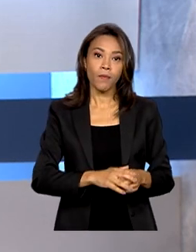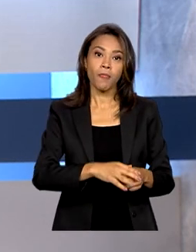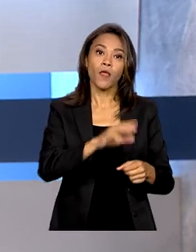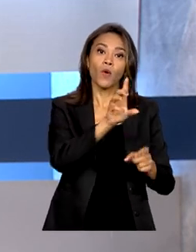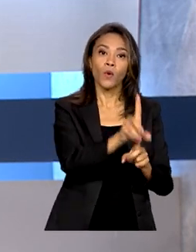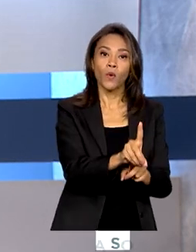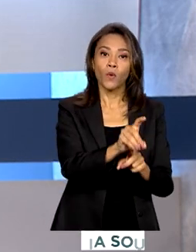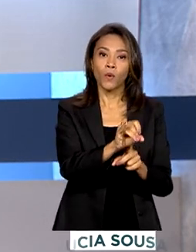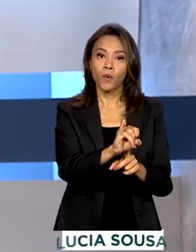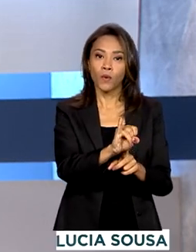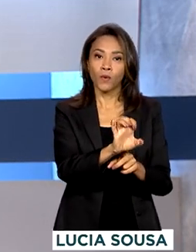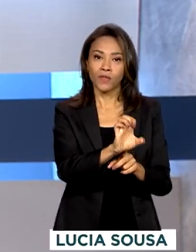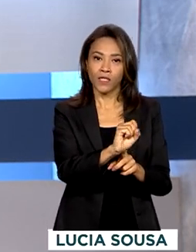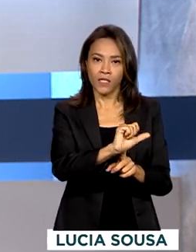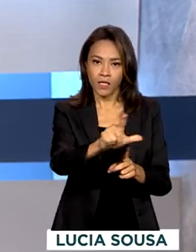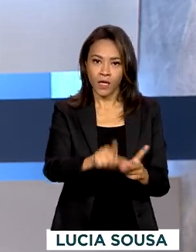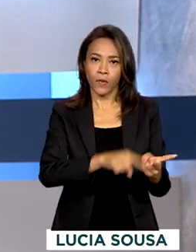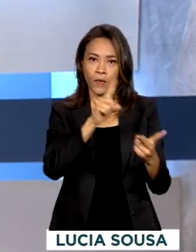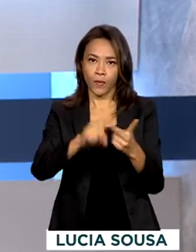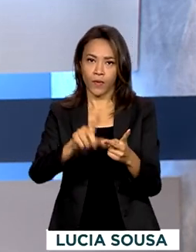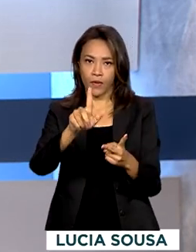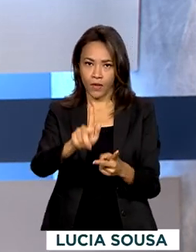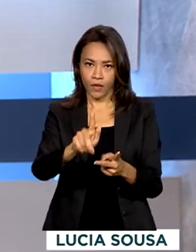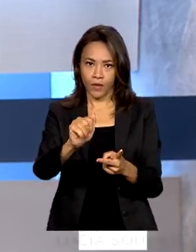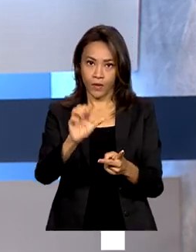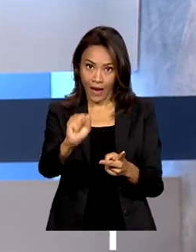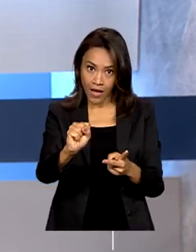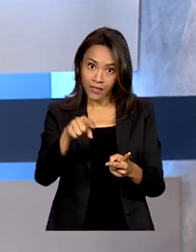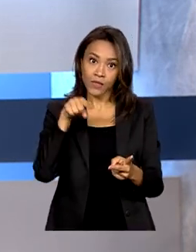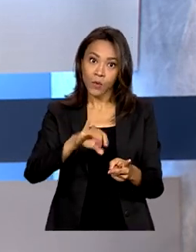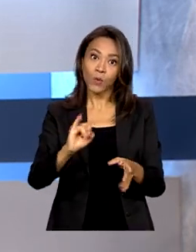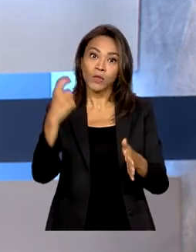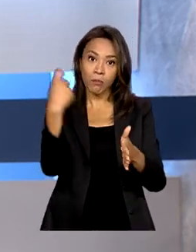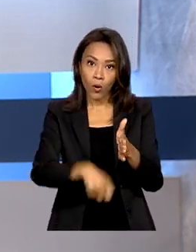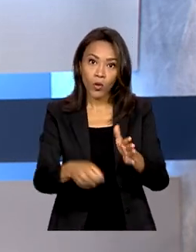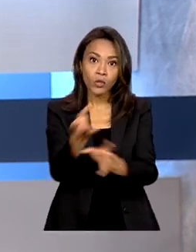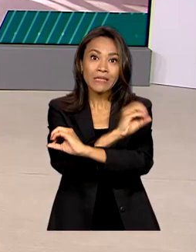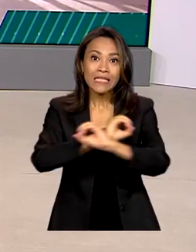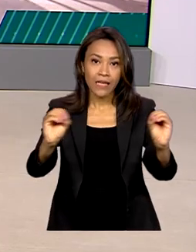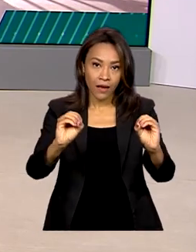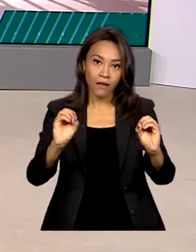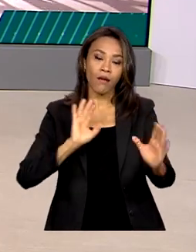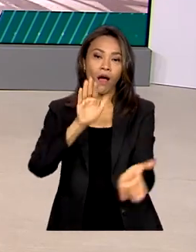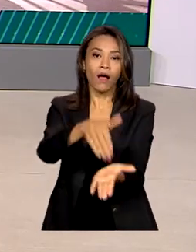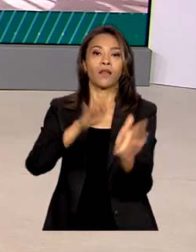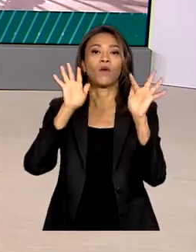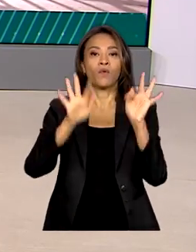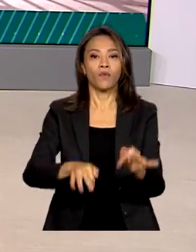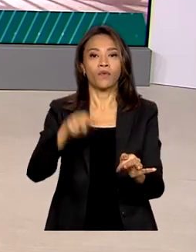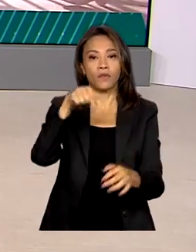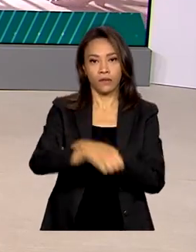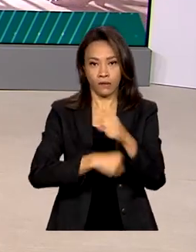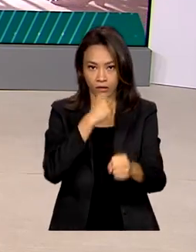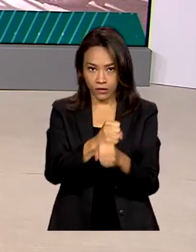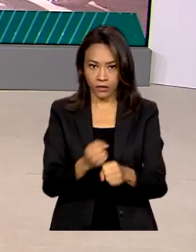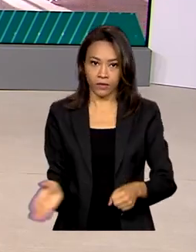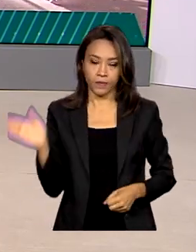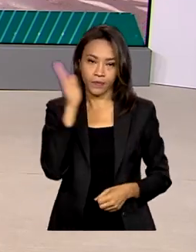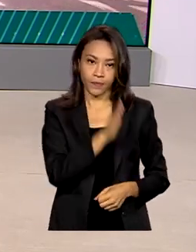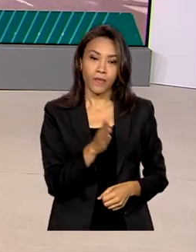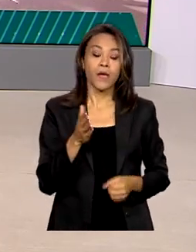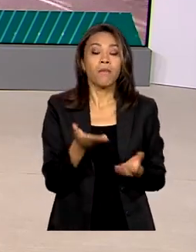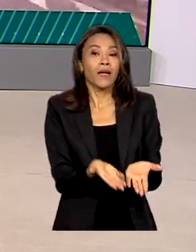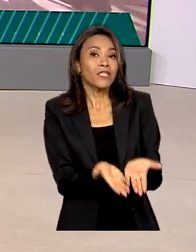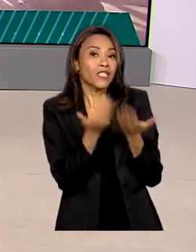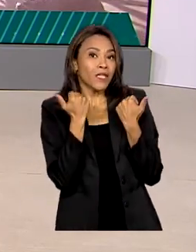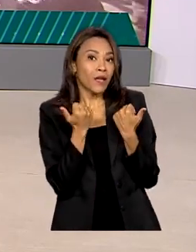e o gás de cozinha continuam com os impostos federais zerados até o fim deste ano. Para tirar o Brasil do mapa da